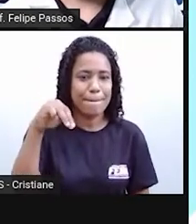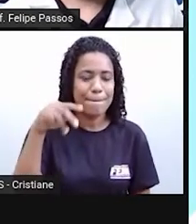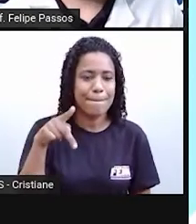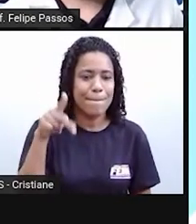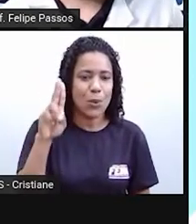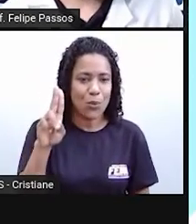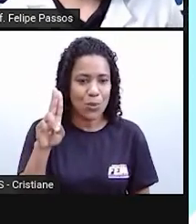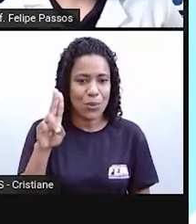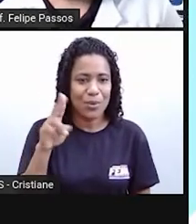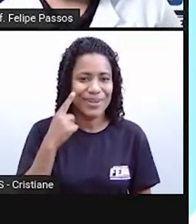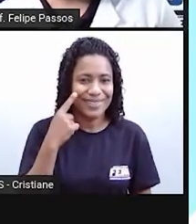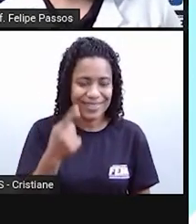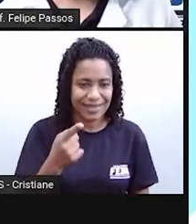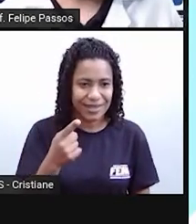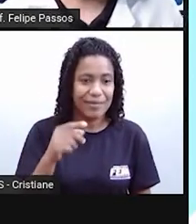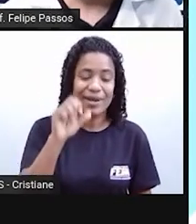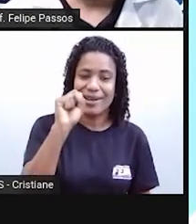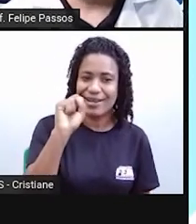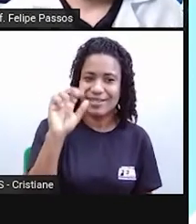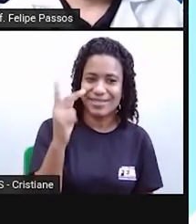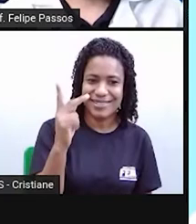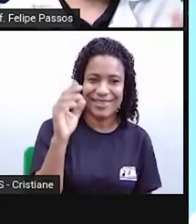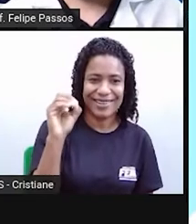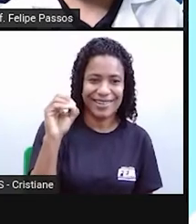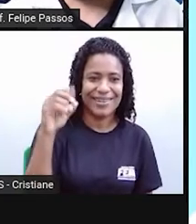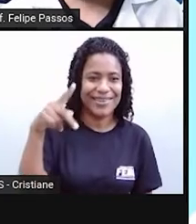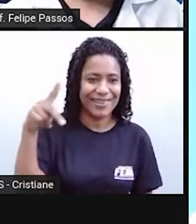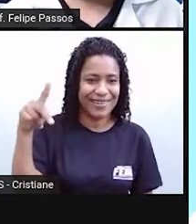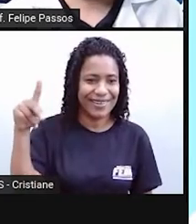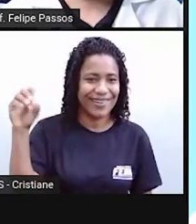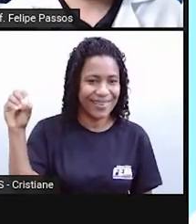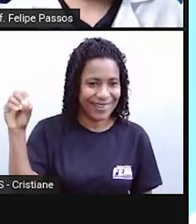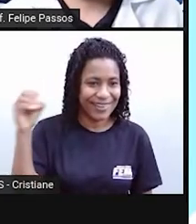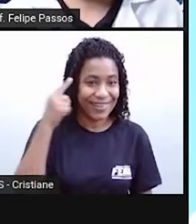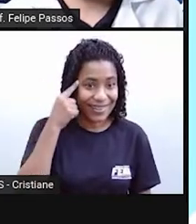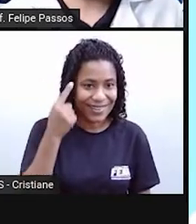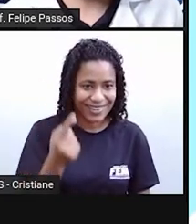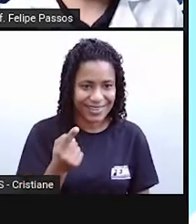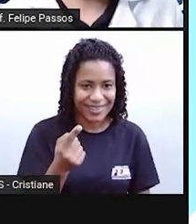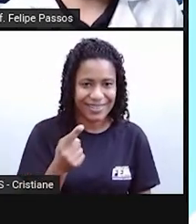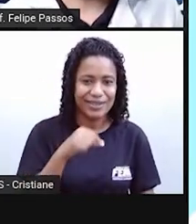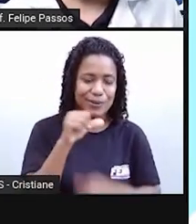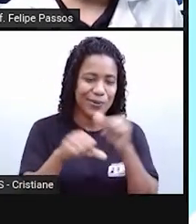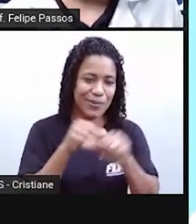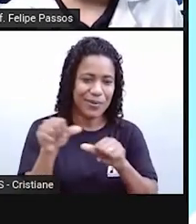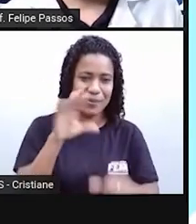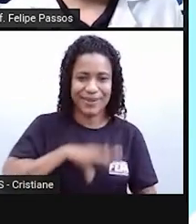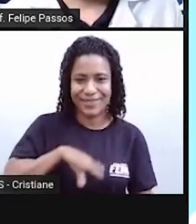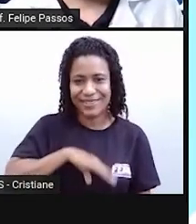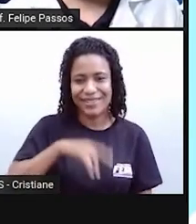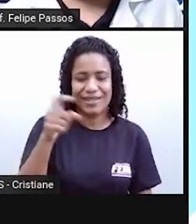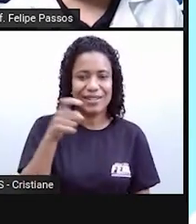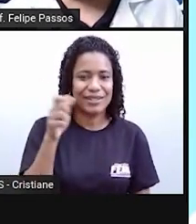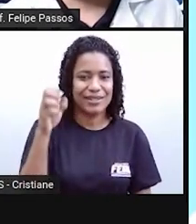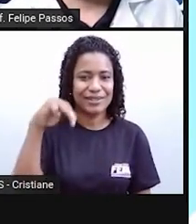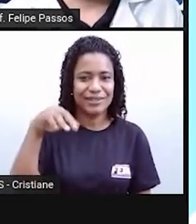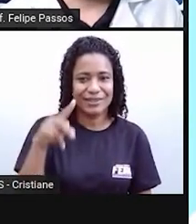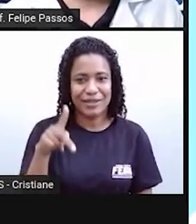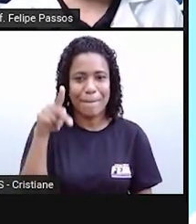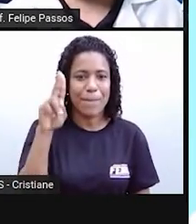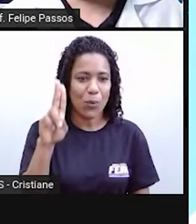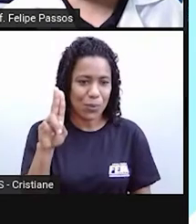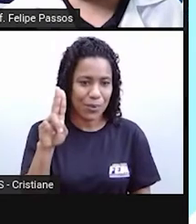-M-P-O-O. Shampoo, a gente transformou em português também. X-A-M-P-U. Balé,